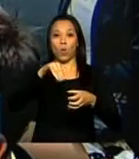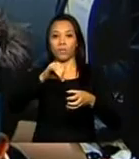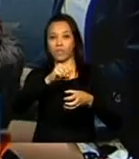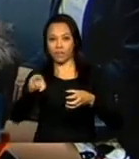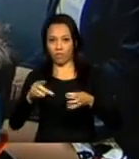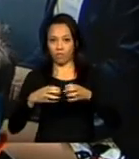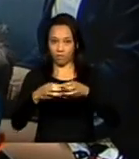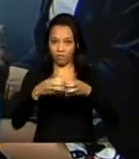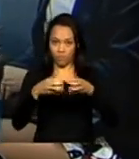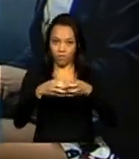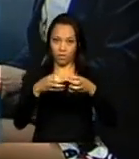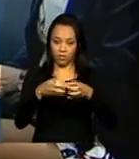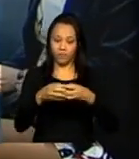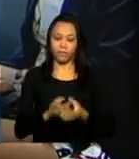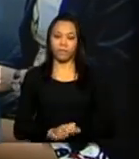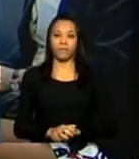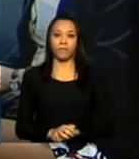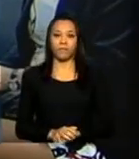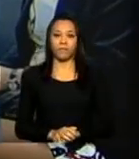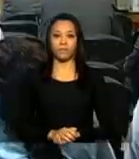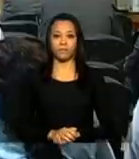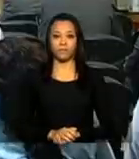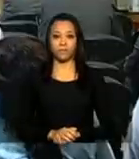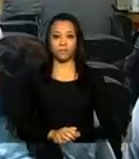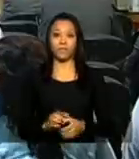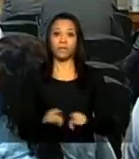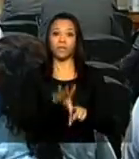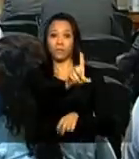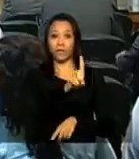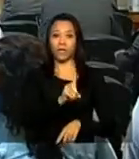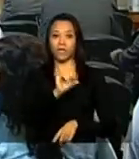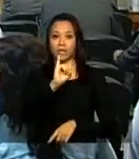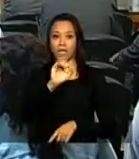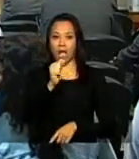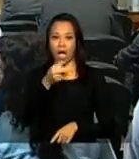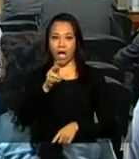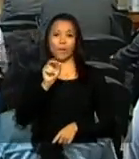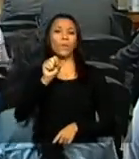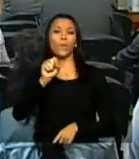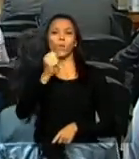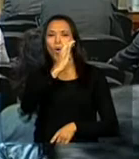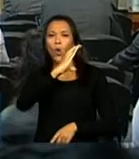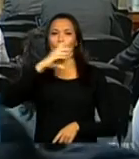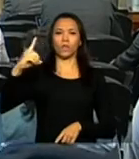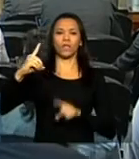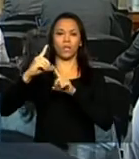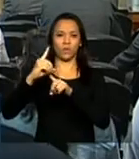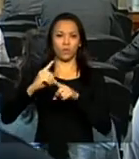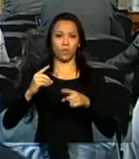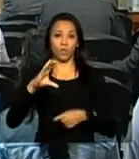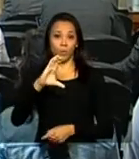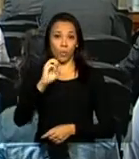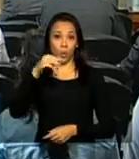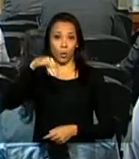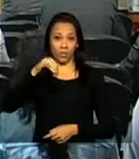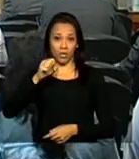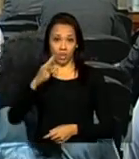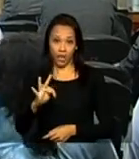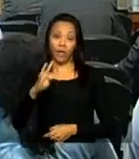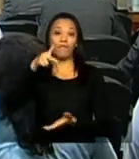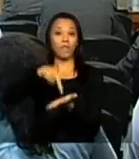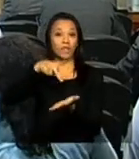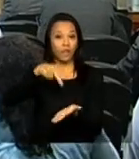Camponesa da Verdade e CONTAG. Yara Xavier, coordenadora do Comitê Verdade, Memória e Justiça.